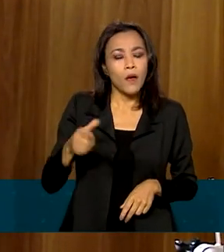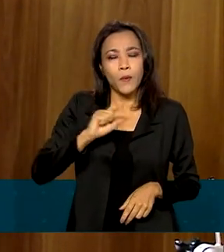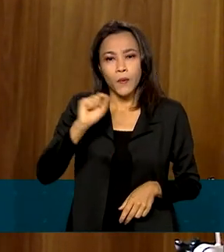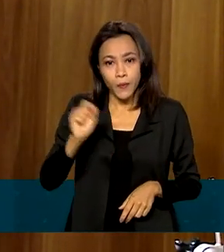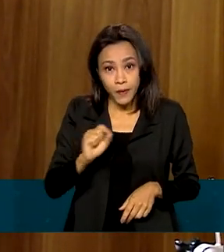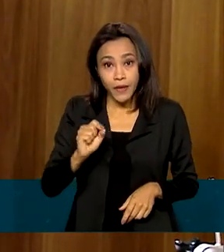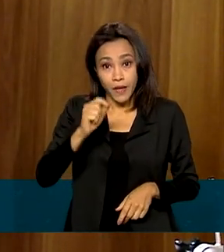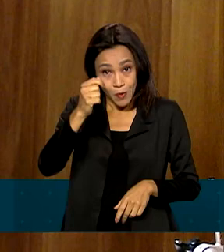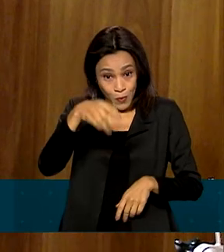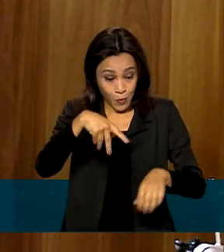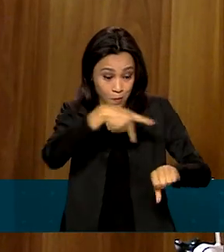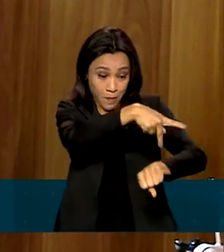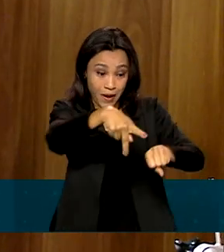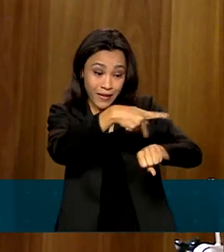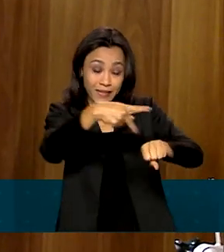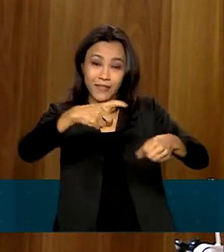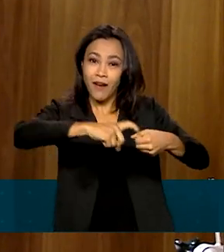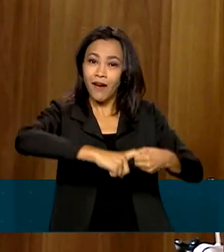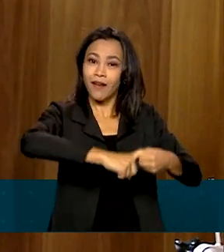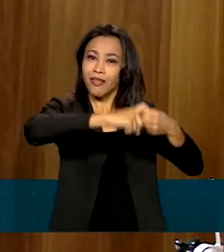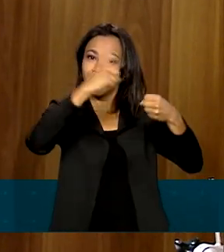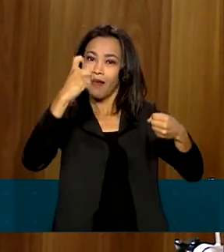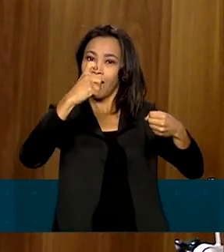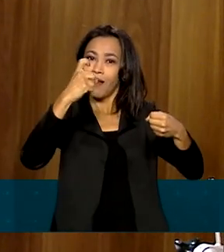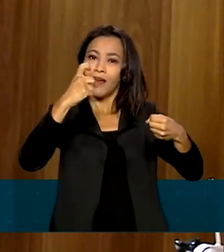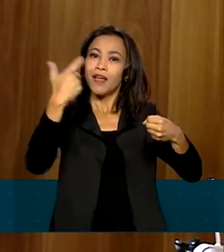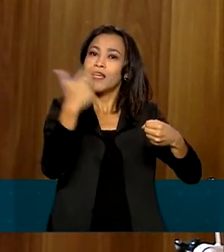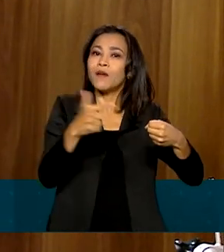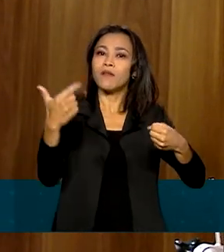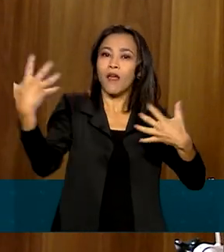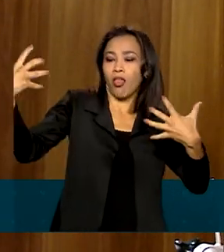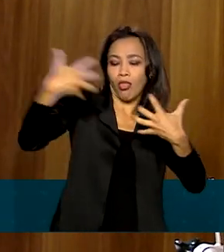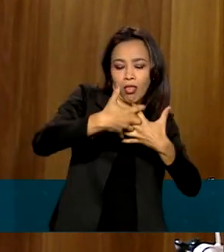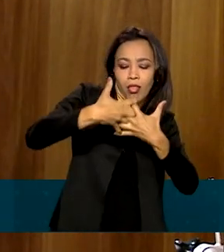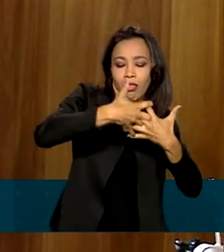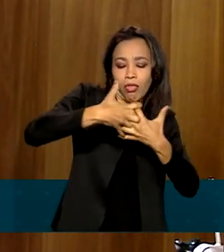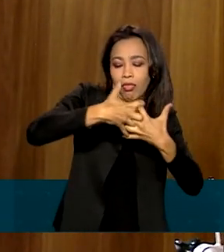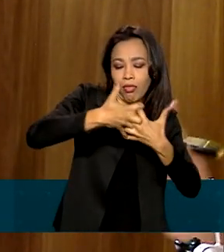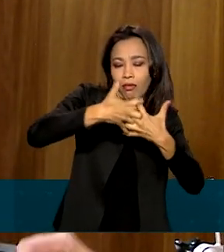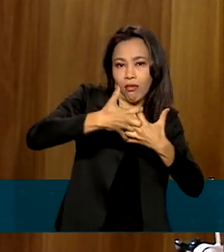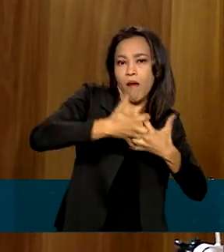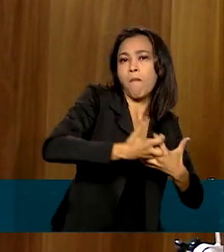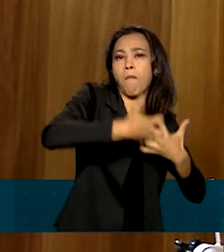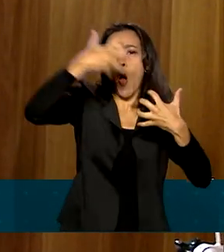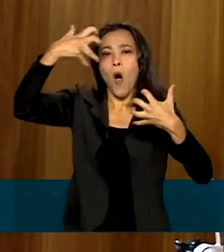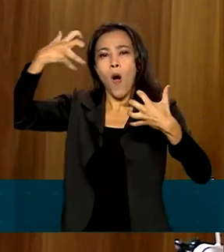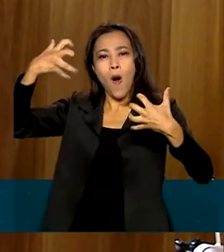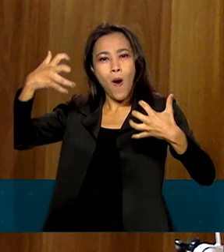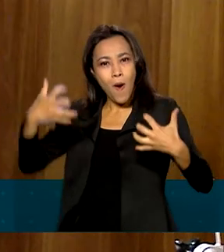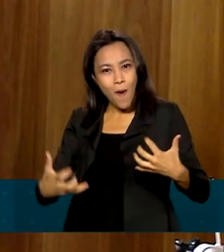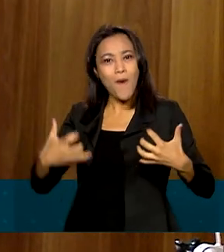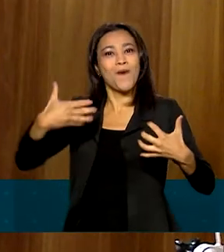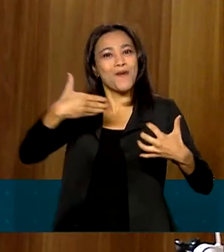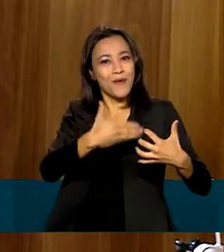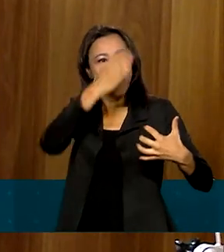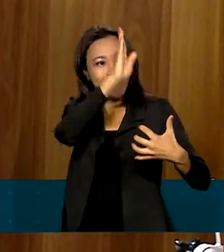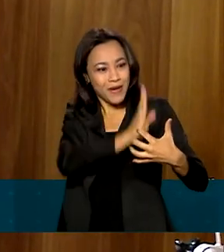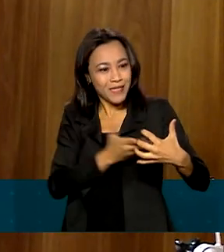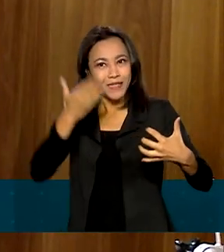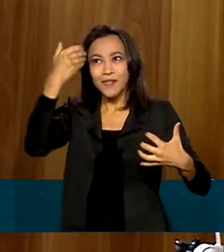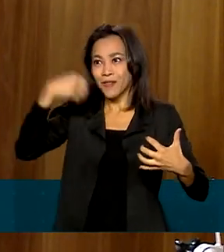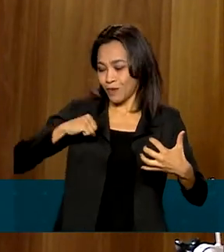Brasil como nação independente, onde se pode reafirmar os nossos valores, onde a gente ganha uma bandeira para poder